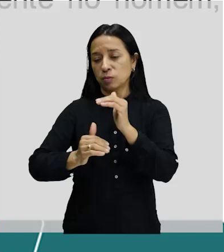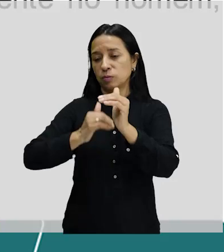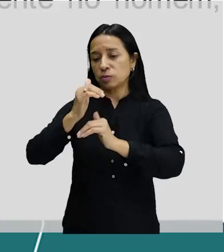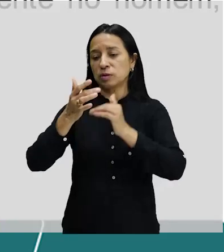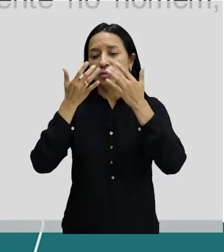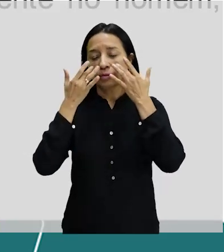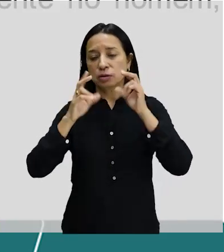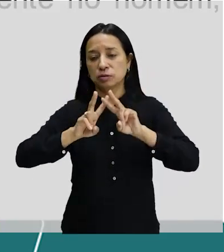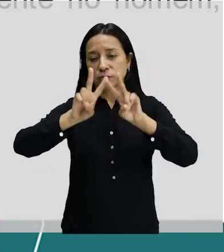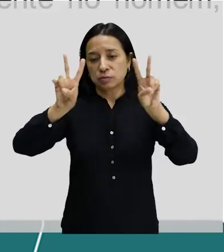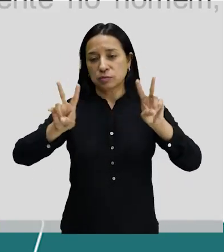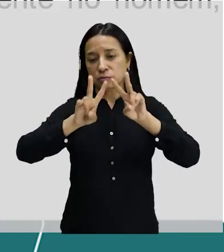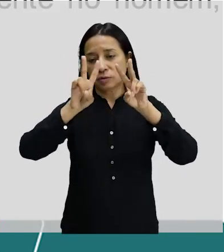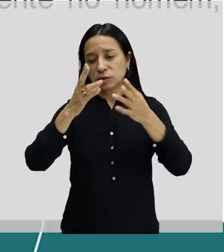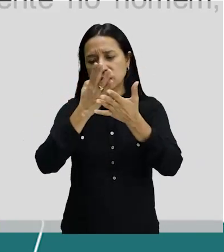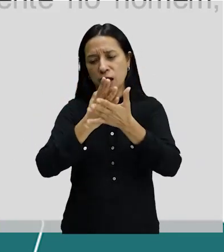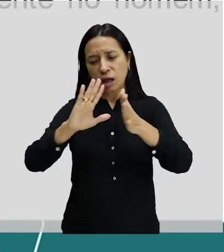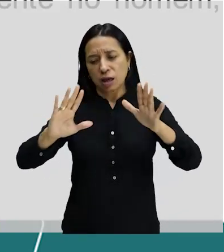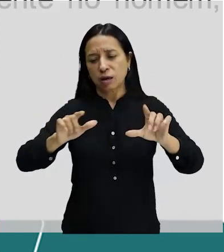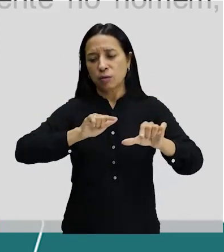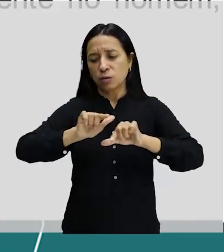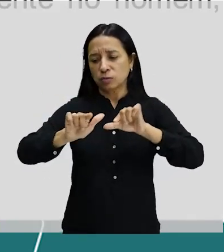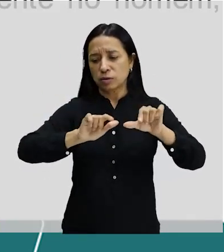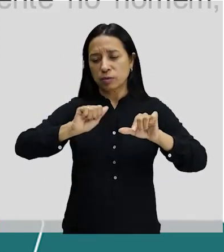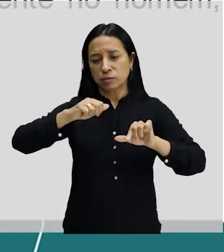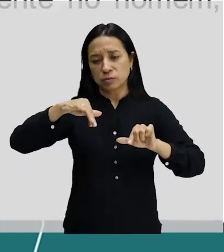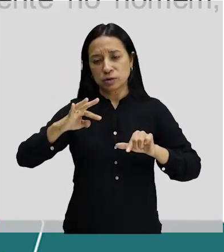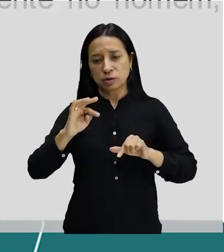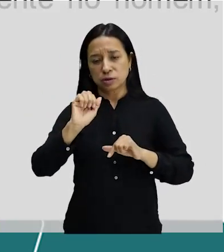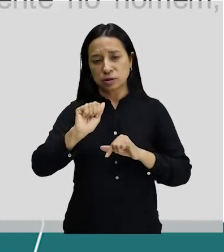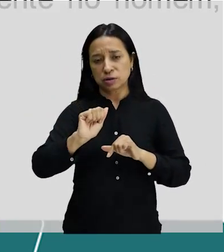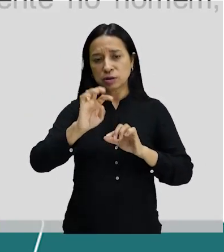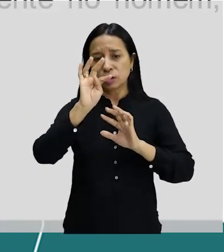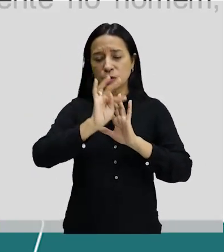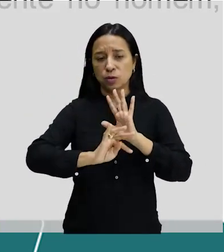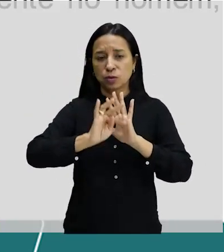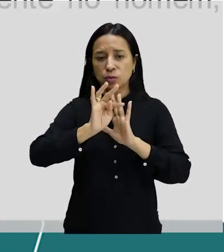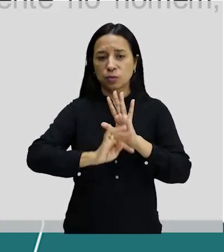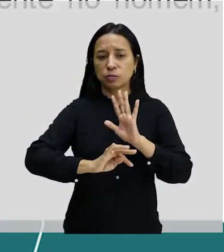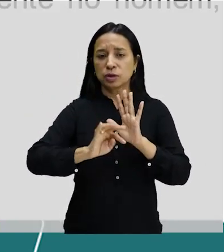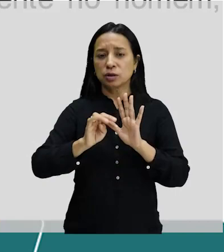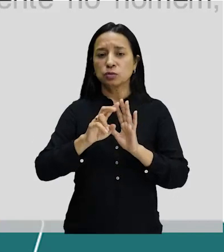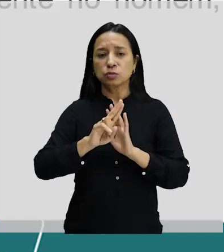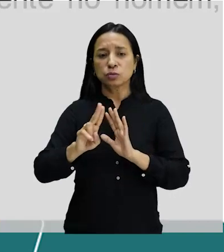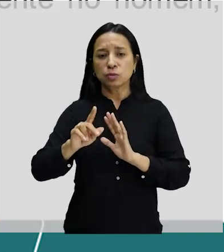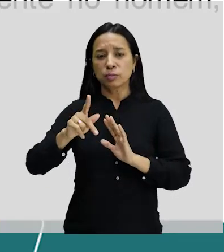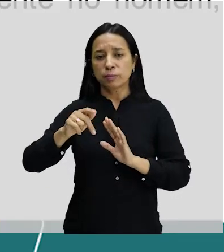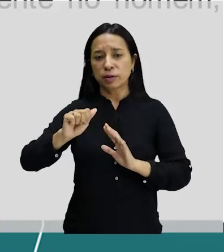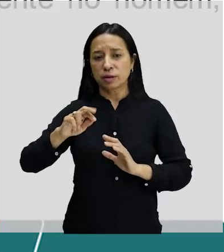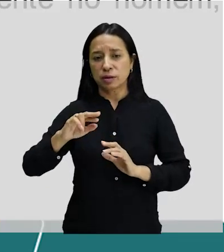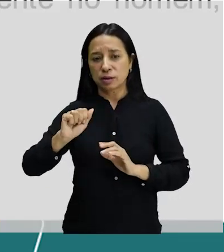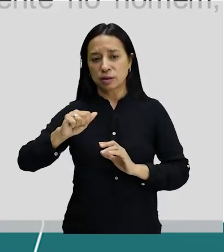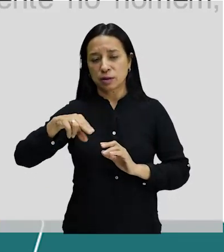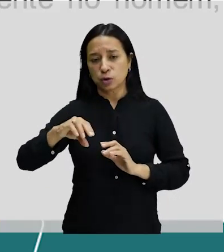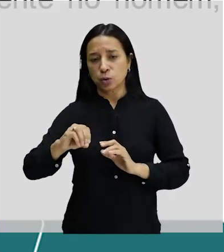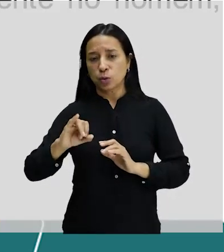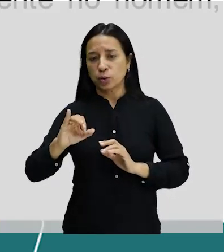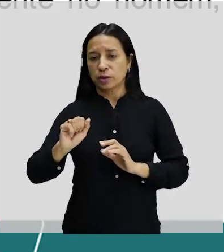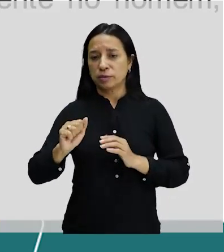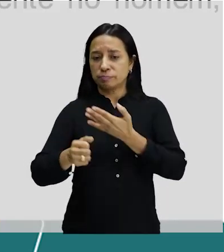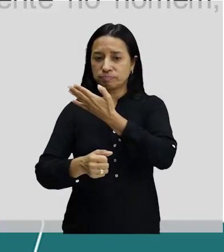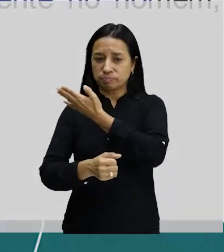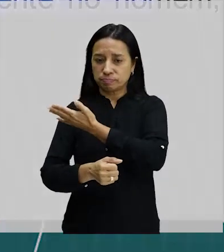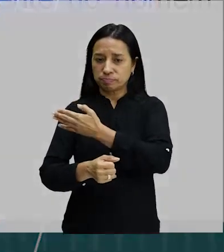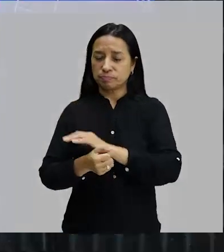visuais, acabou com o trabalho dela com um texto no jornal chamado Paranóia ou Misticismo. E eu vou só colocar o que